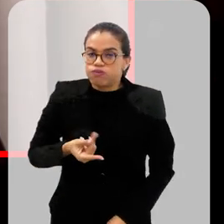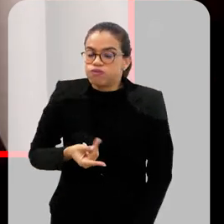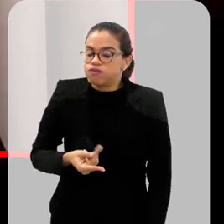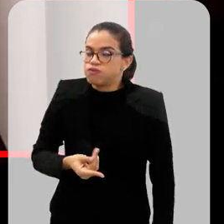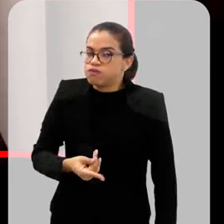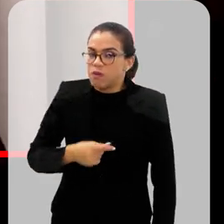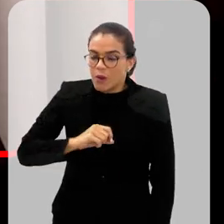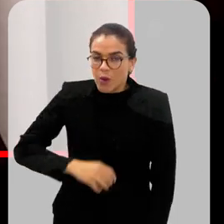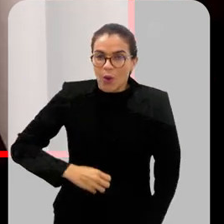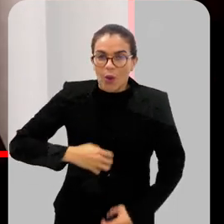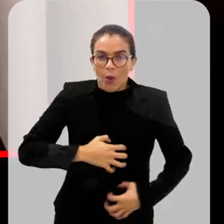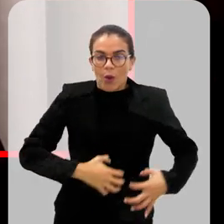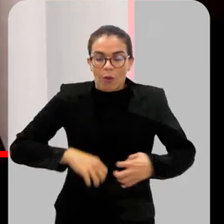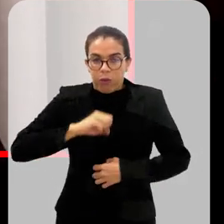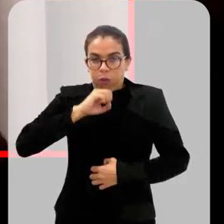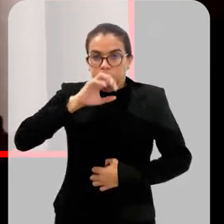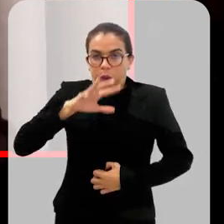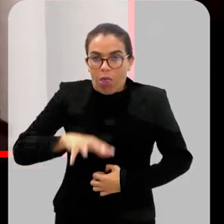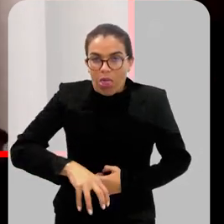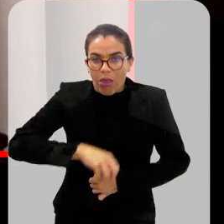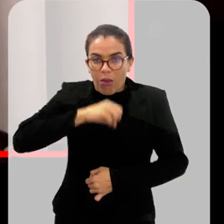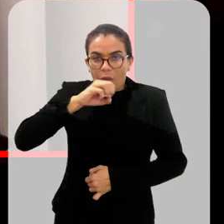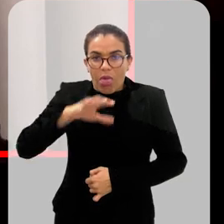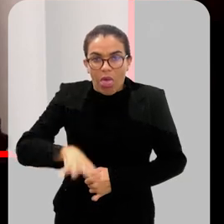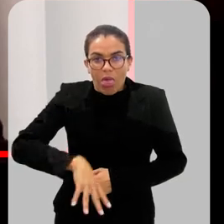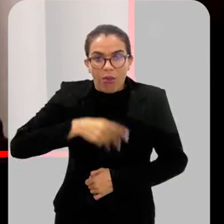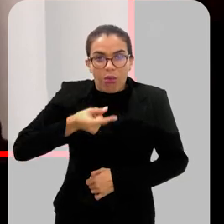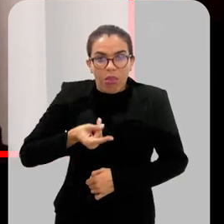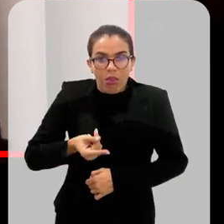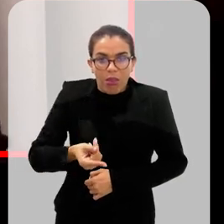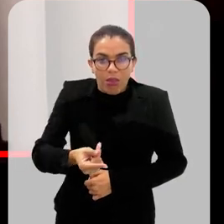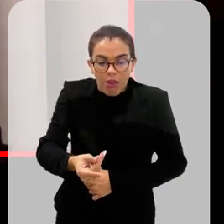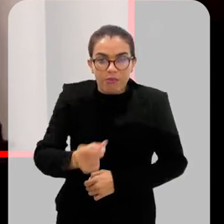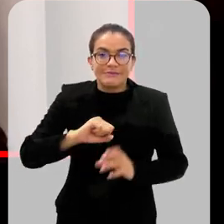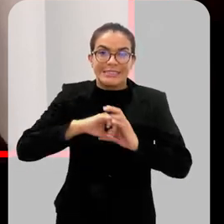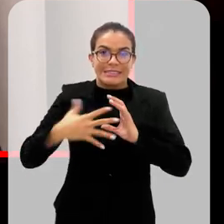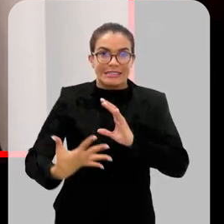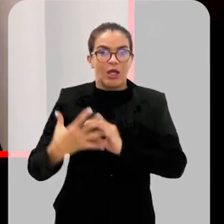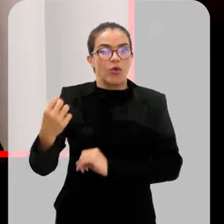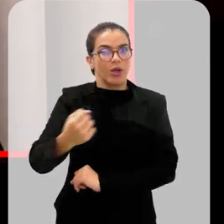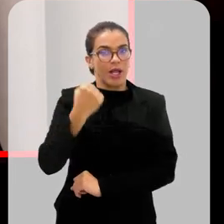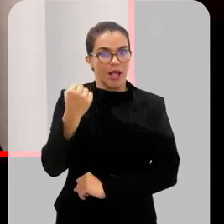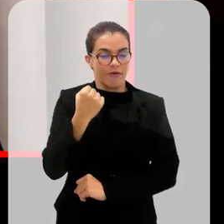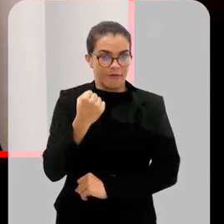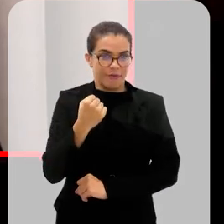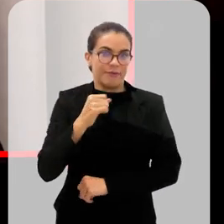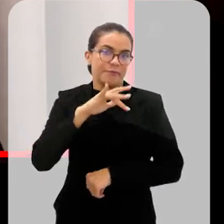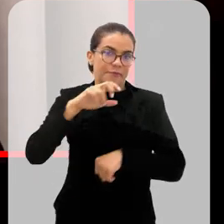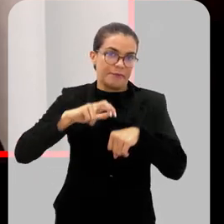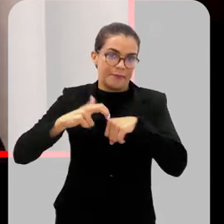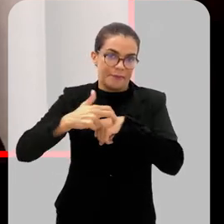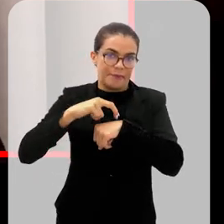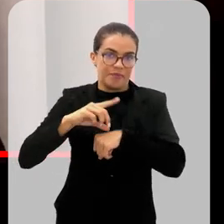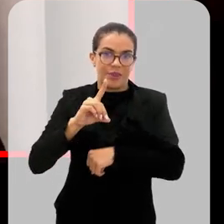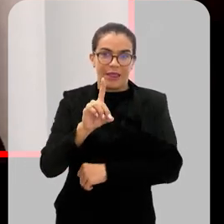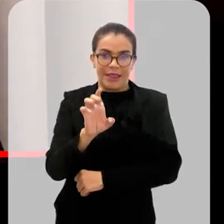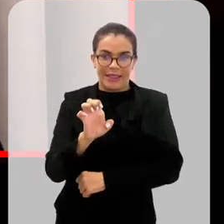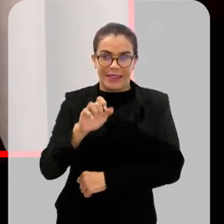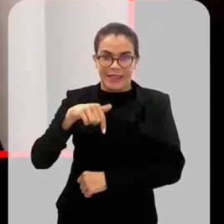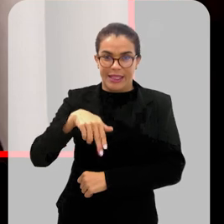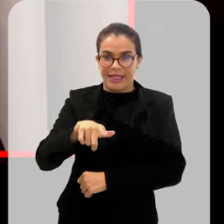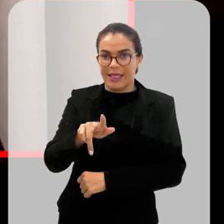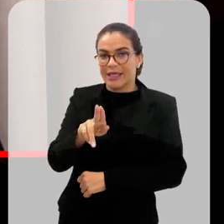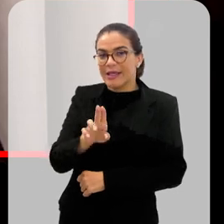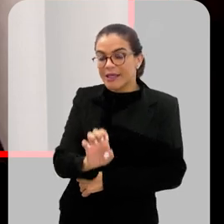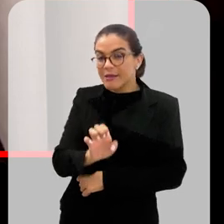persistentes, vômitos incoercíveis, todos esses são sintomas de sinal de gravidade para dengue. Então, é